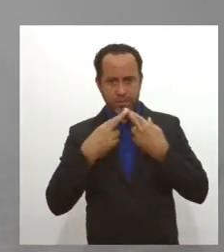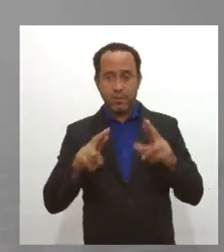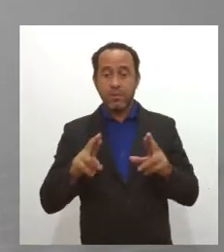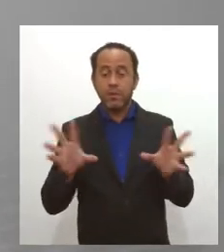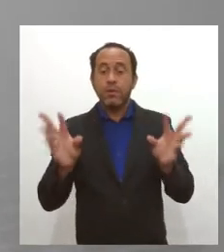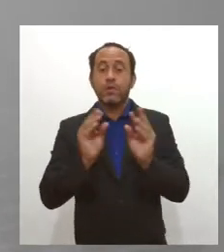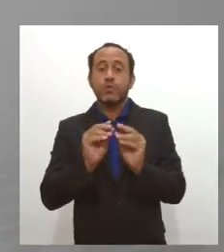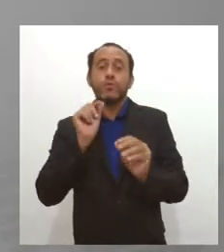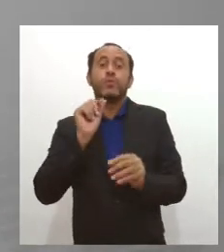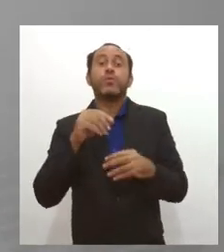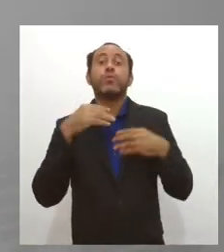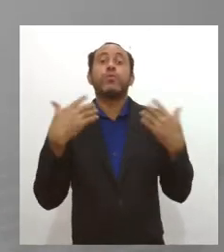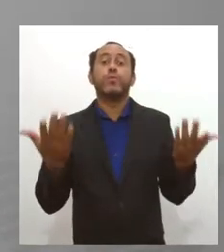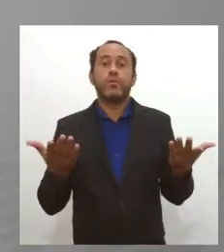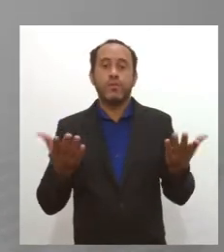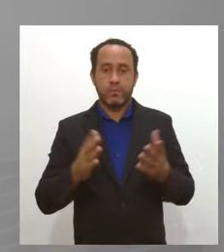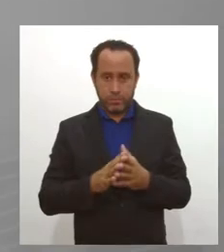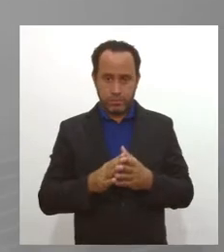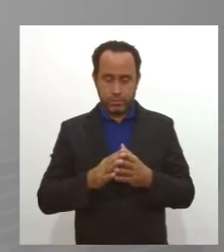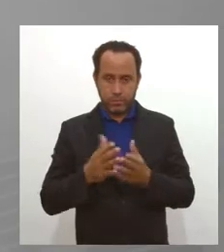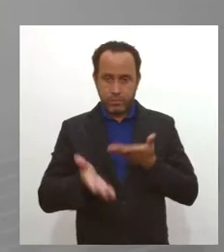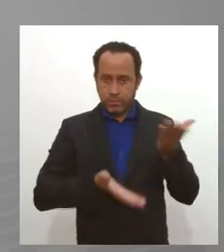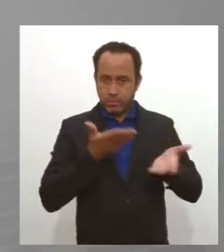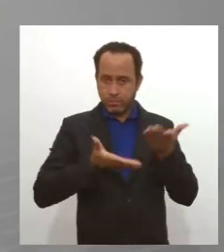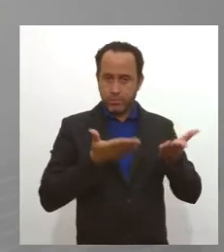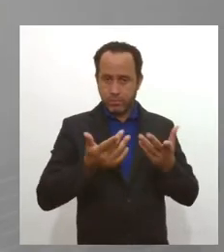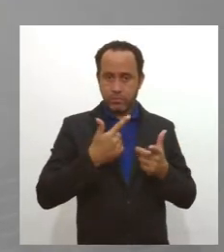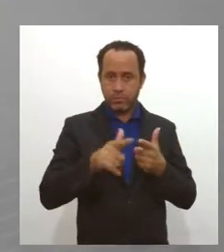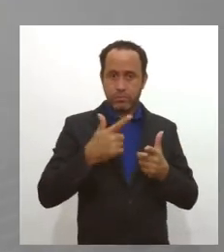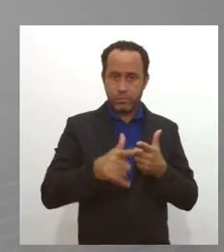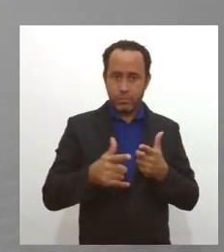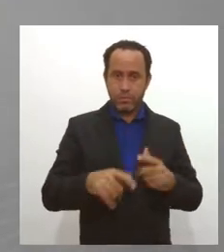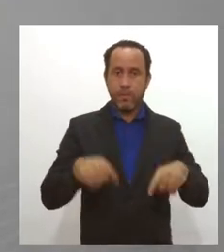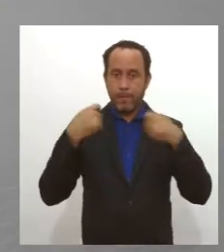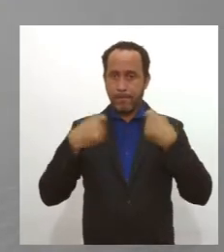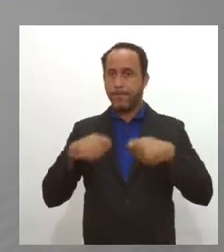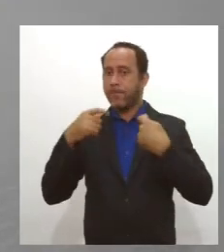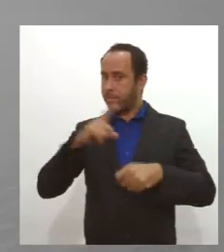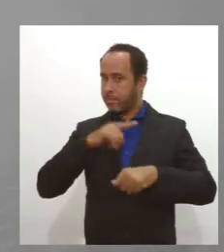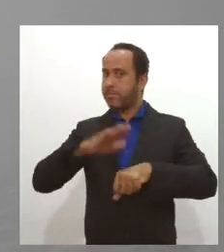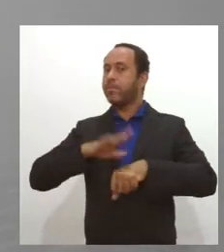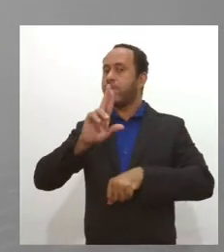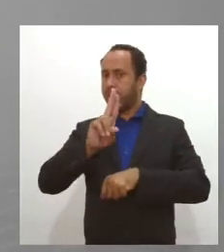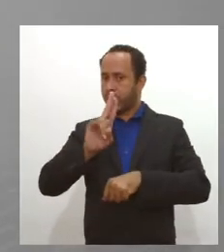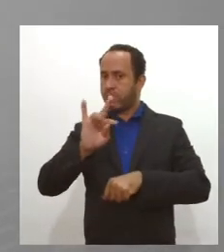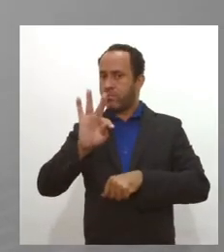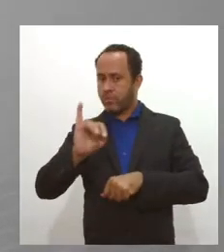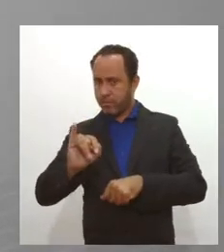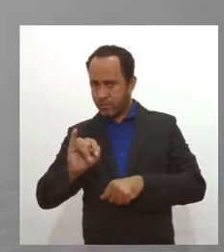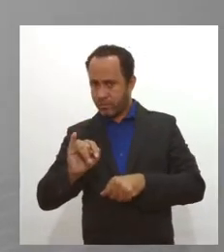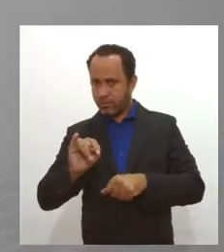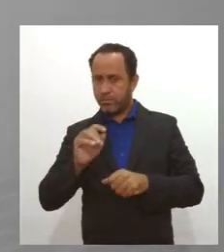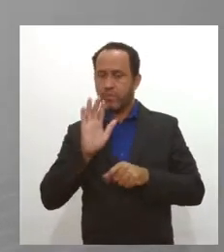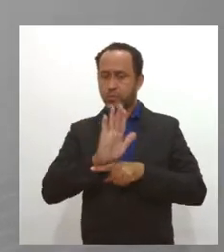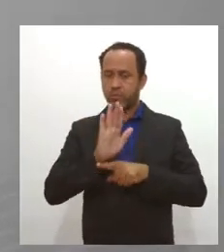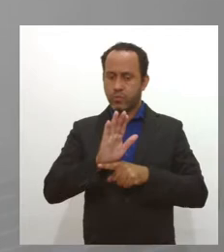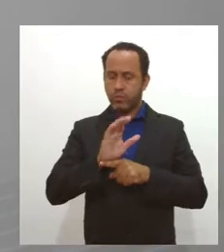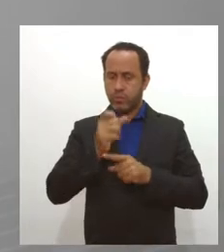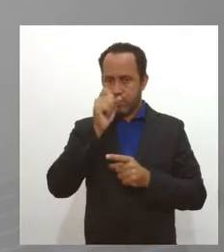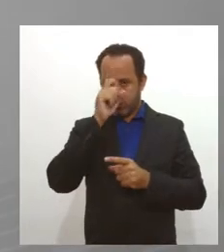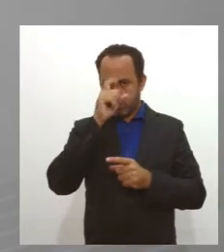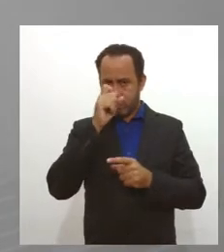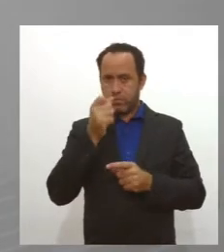ao tratamento desta crise. A gente precisa ter mais UTIs, a gente precisa abastecer os hospitais de